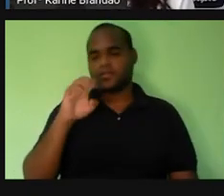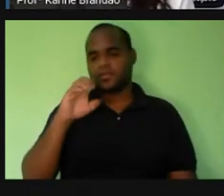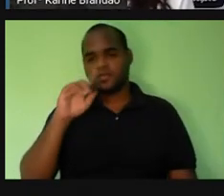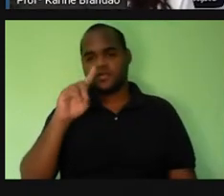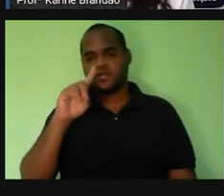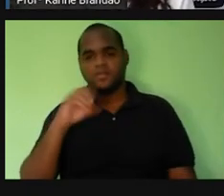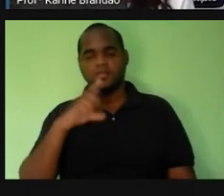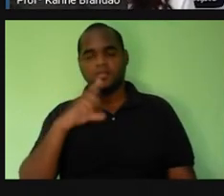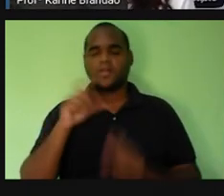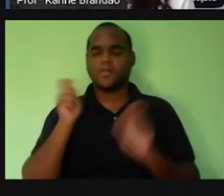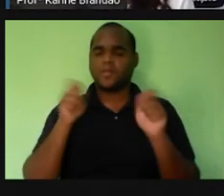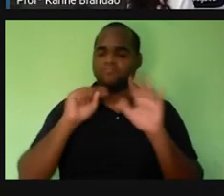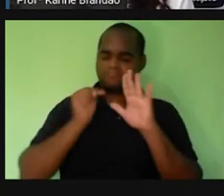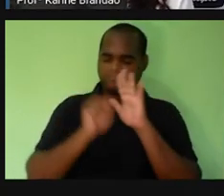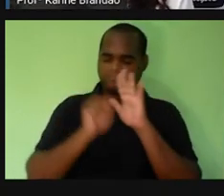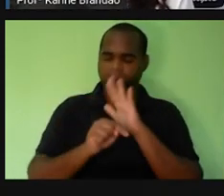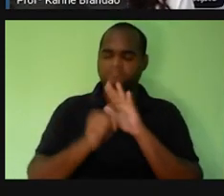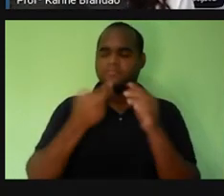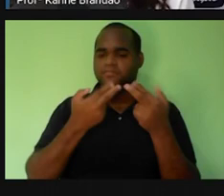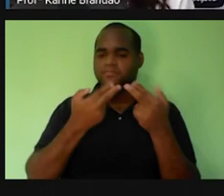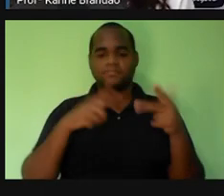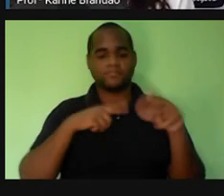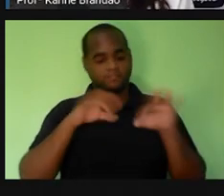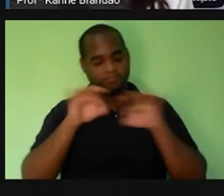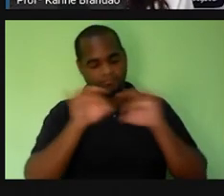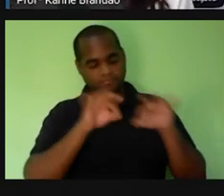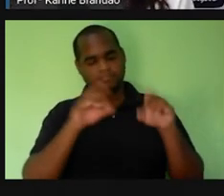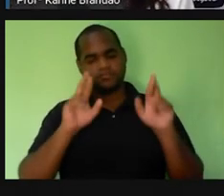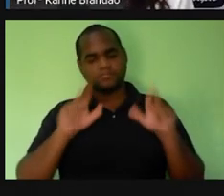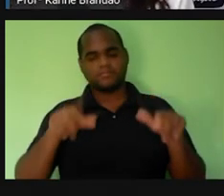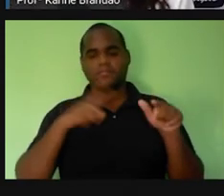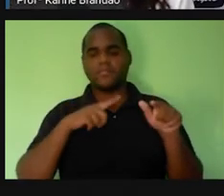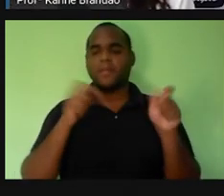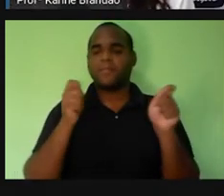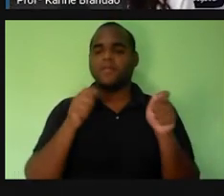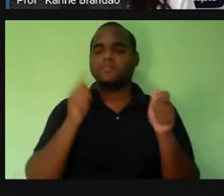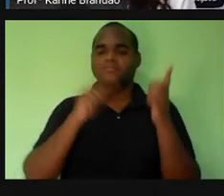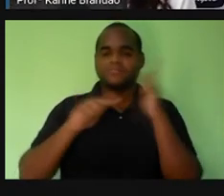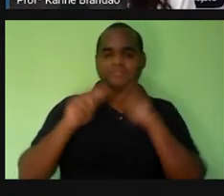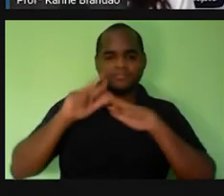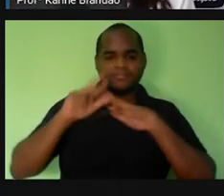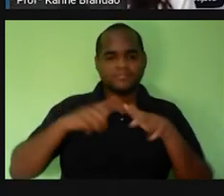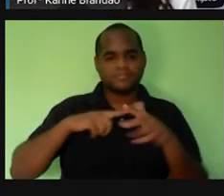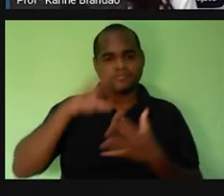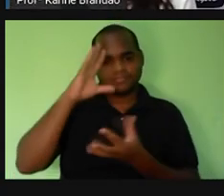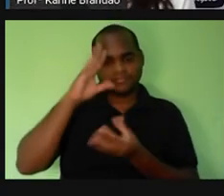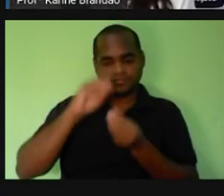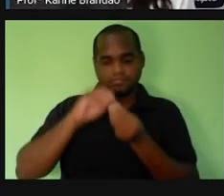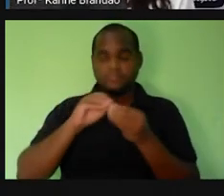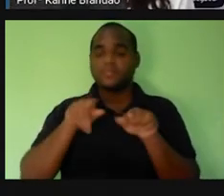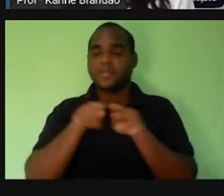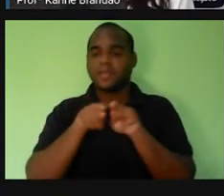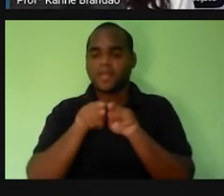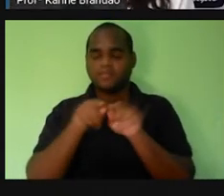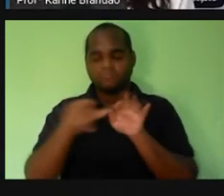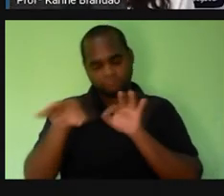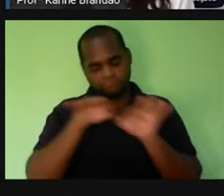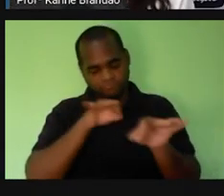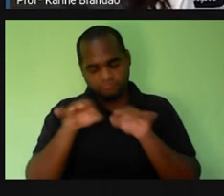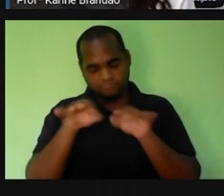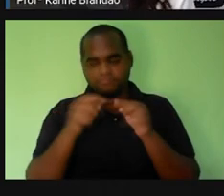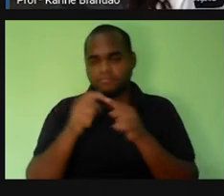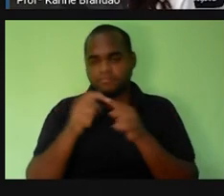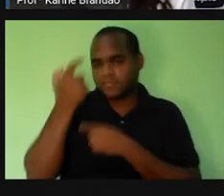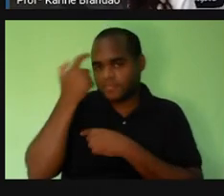vai ir aprofundando essa organização, para a gente ir conseguindo compreender e organizar também, no nosso juízo,